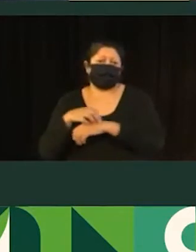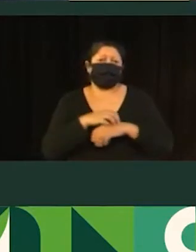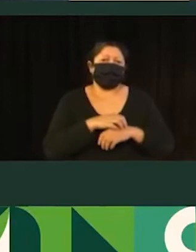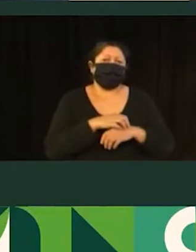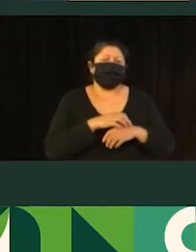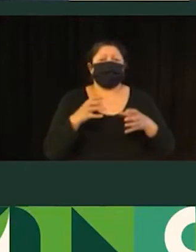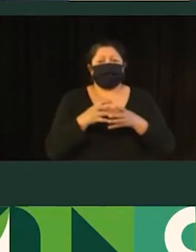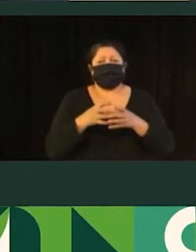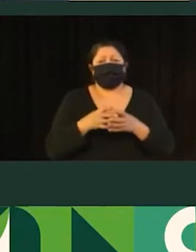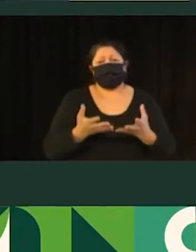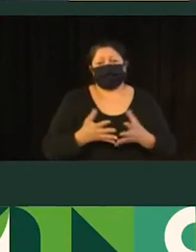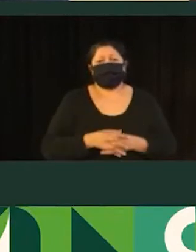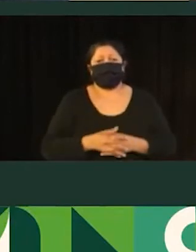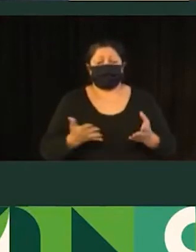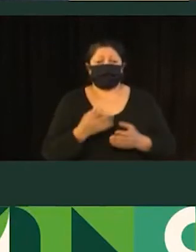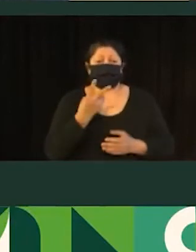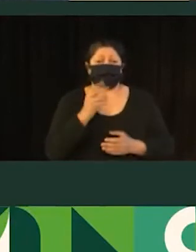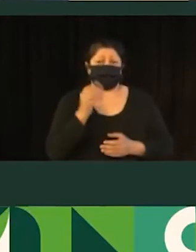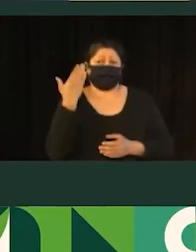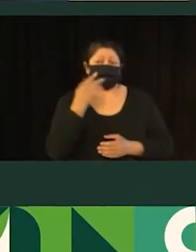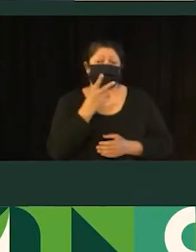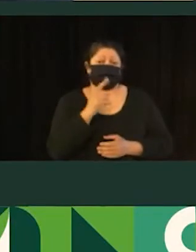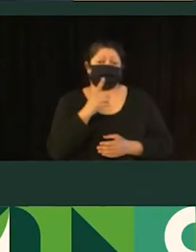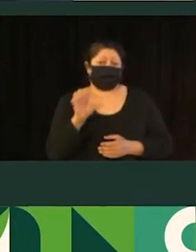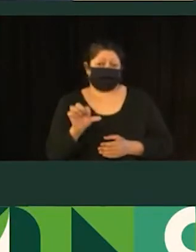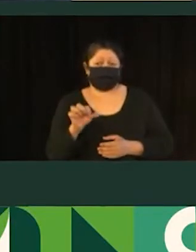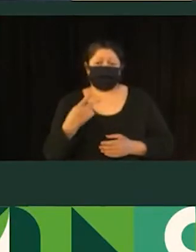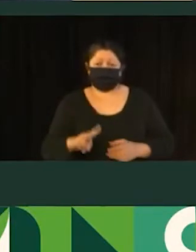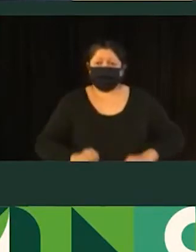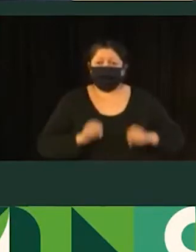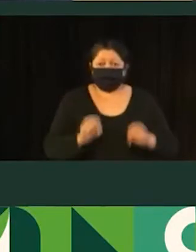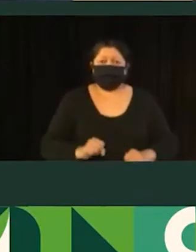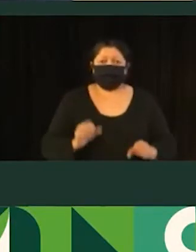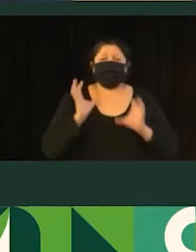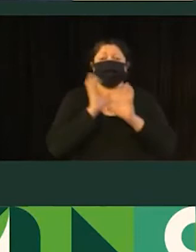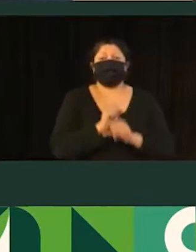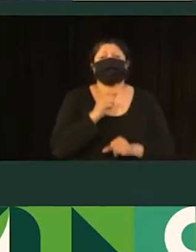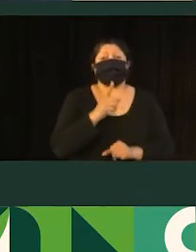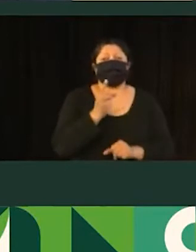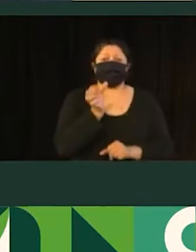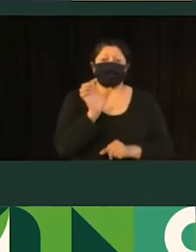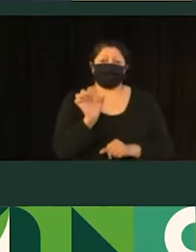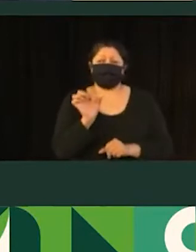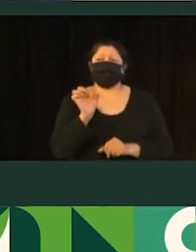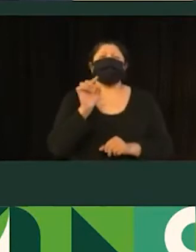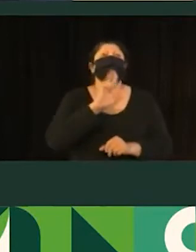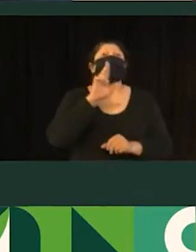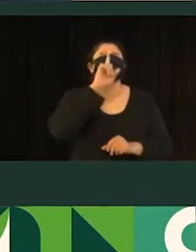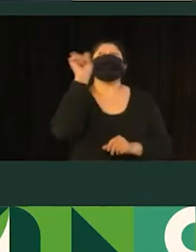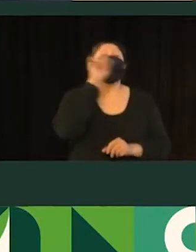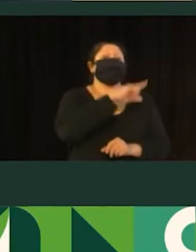Então, hoje, não, em 2019, o sistema de canoas, ele contava com 160 linhas de transporte coletivo,